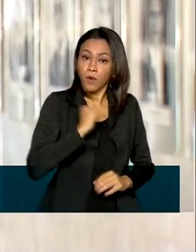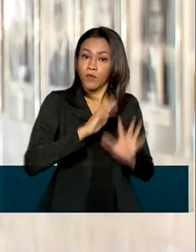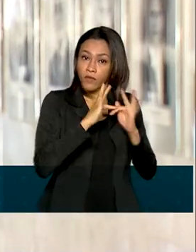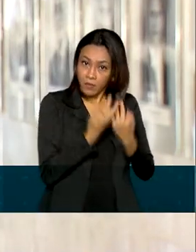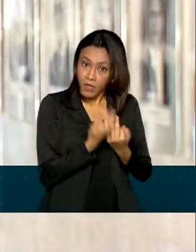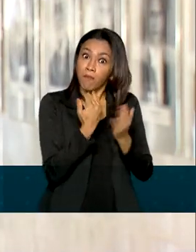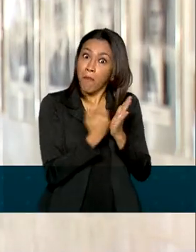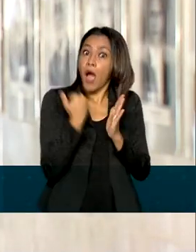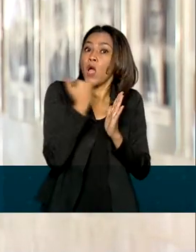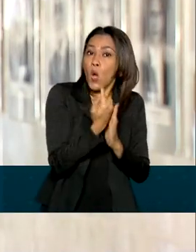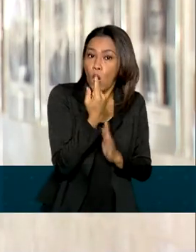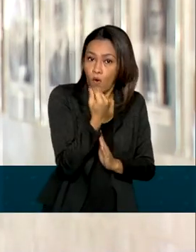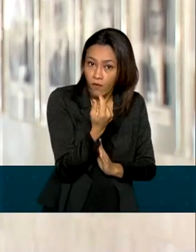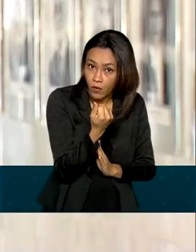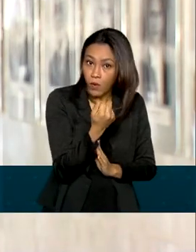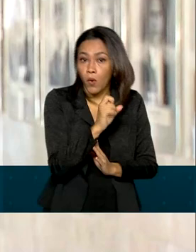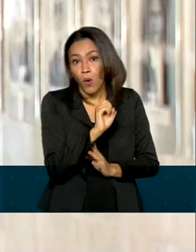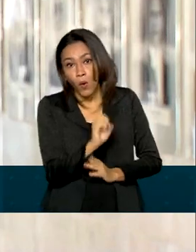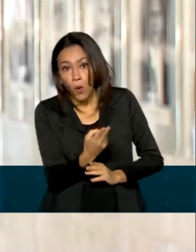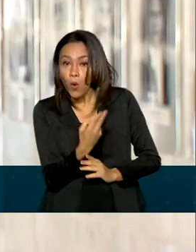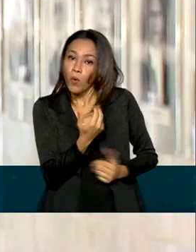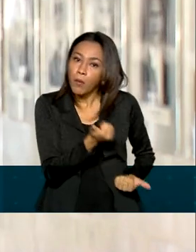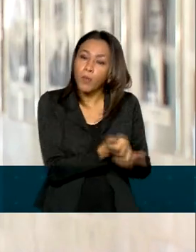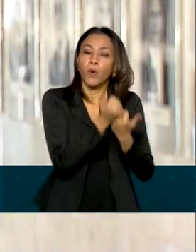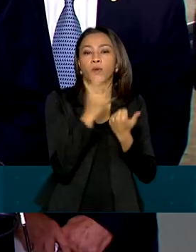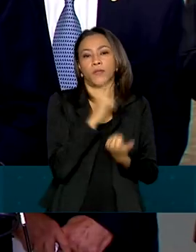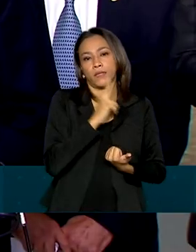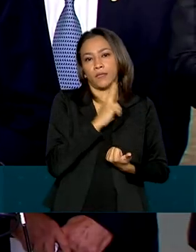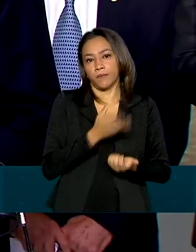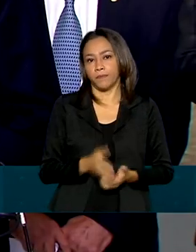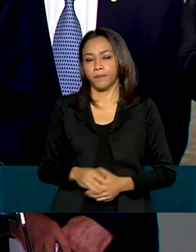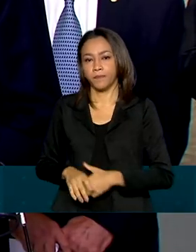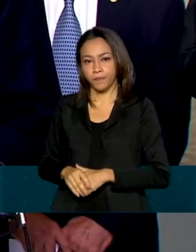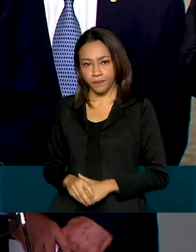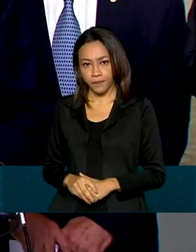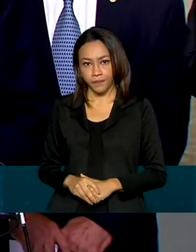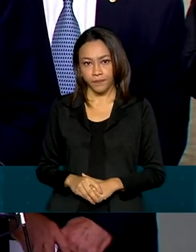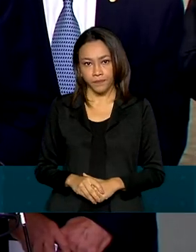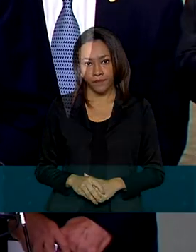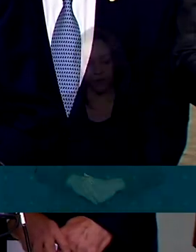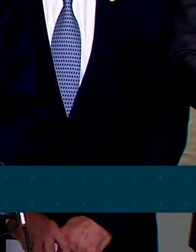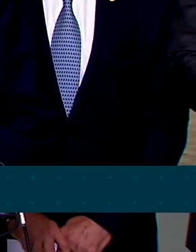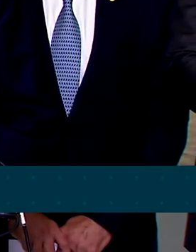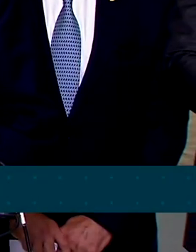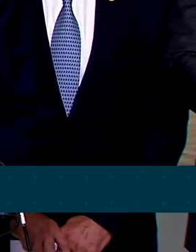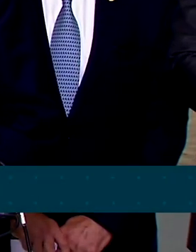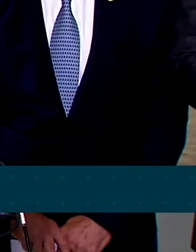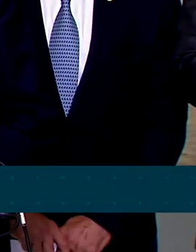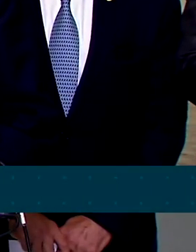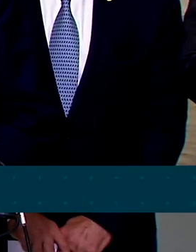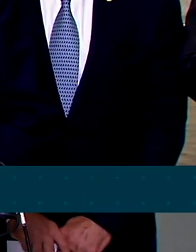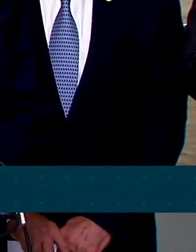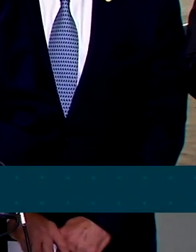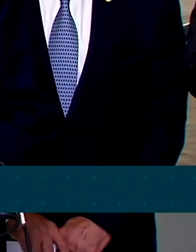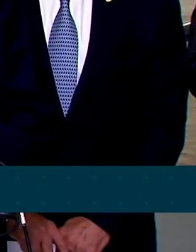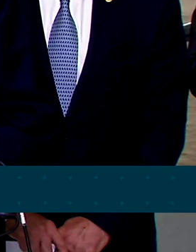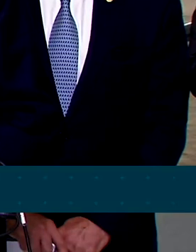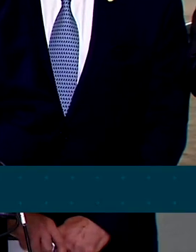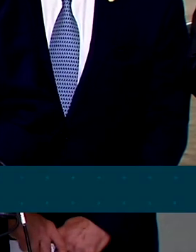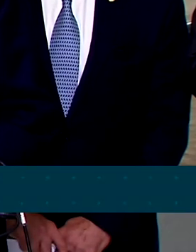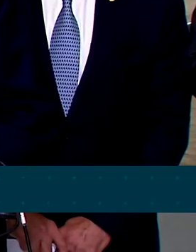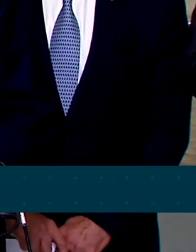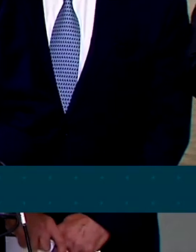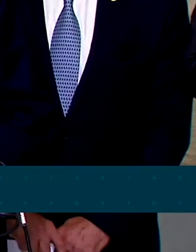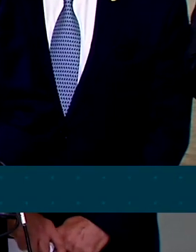com maior valor, seja o Bolsa ou o auxílio emergencial. O auxílio emergencial é um alento. É pouco,